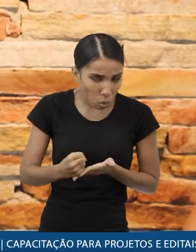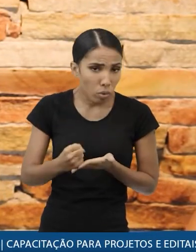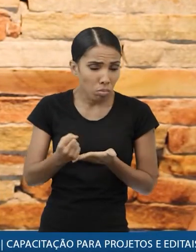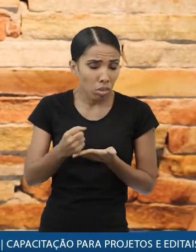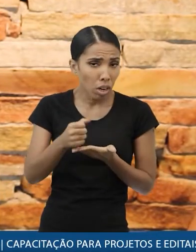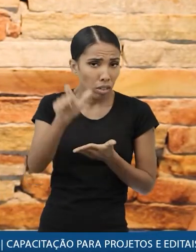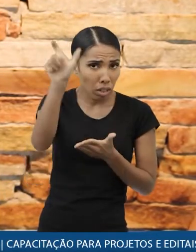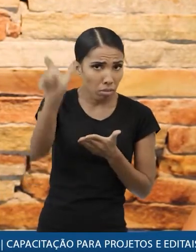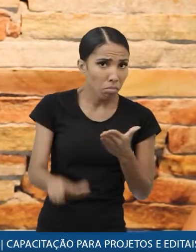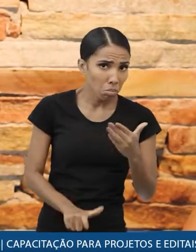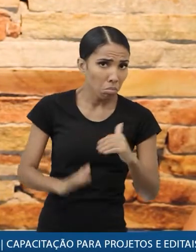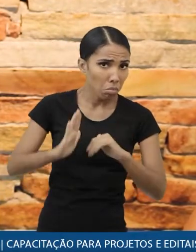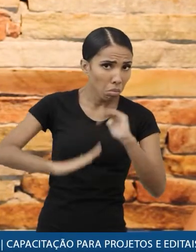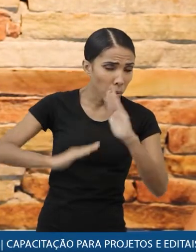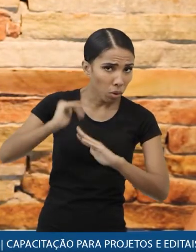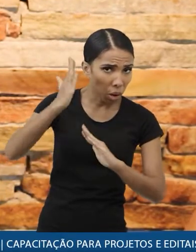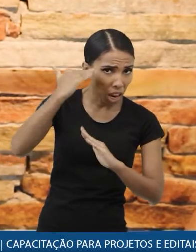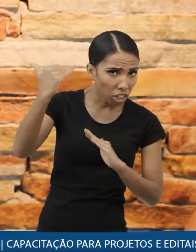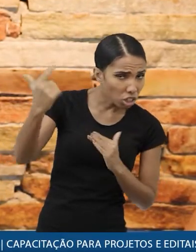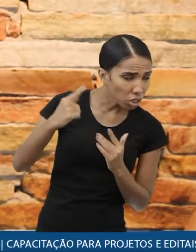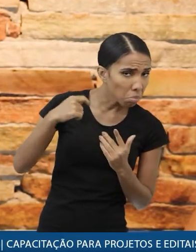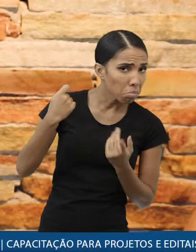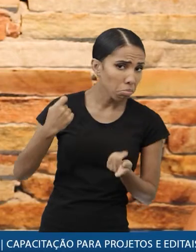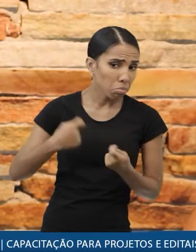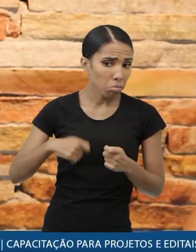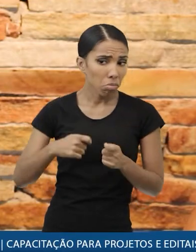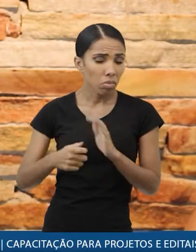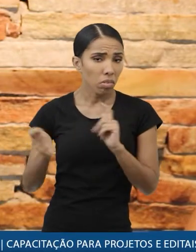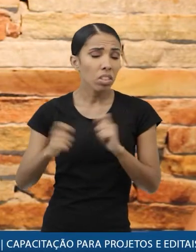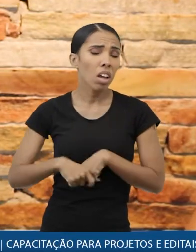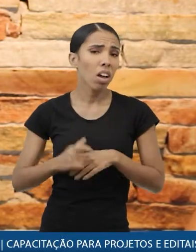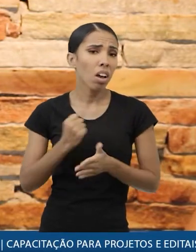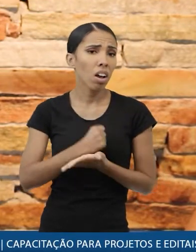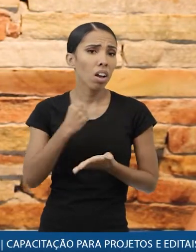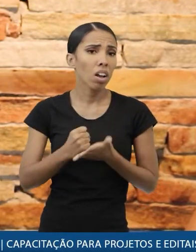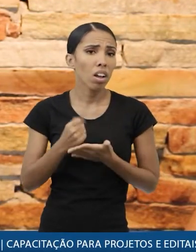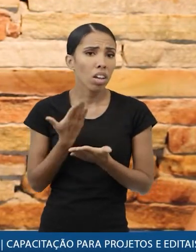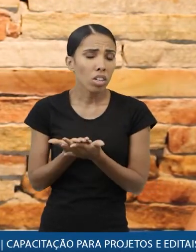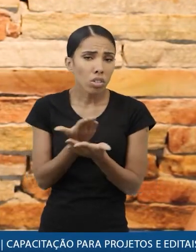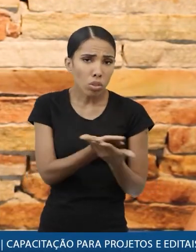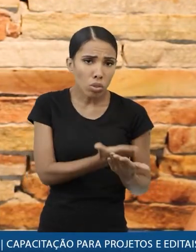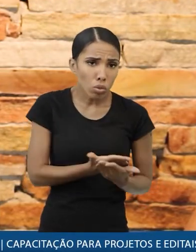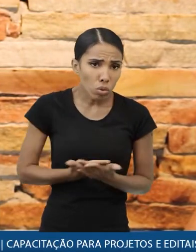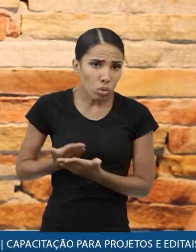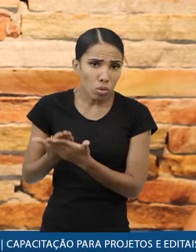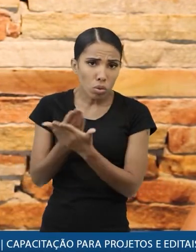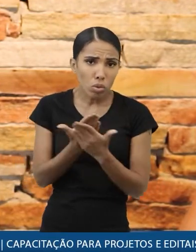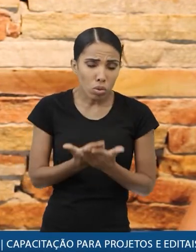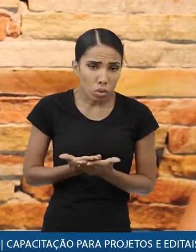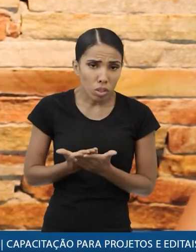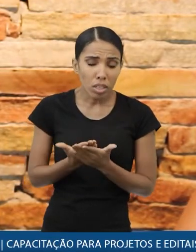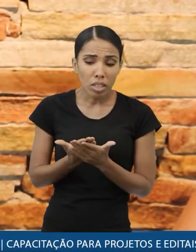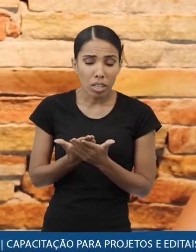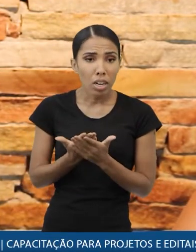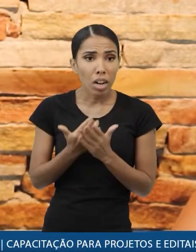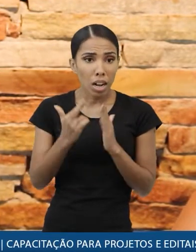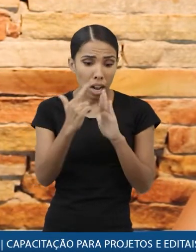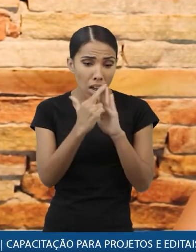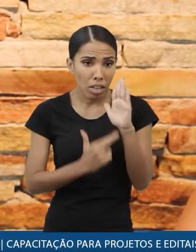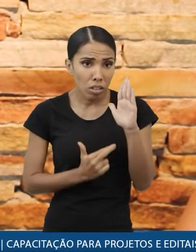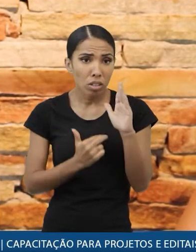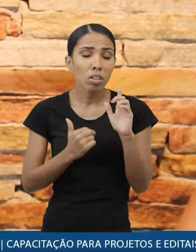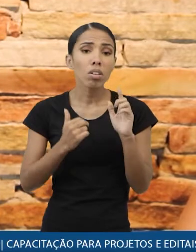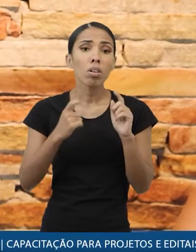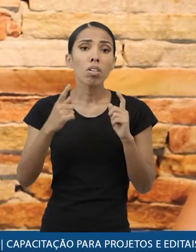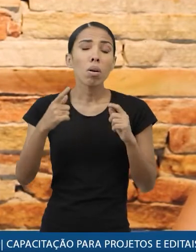agenciamento com esse artista enfim eu acho que isso tem a ver com uma última dica que é estude as resoluções das prestações de conta tente